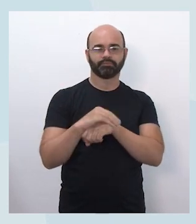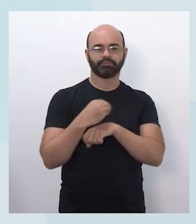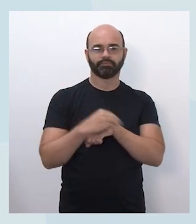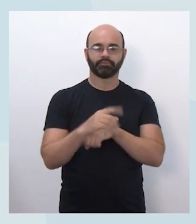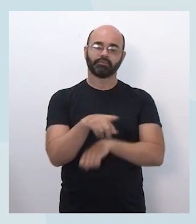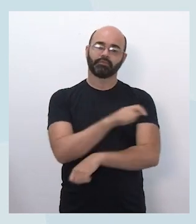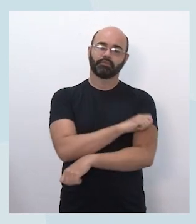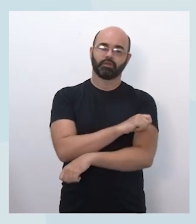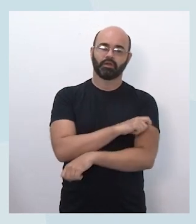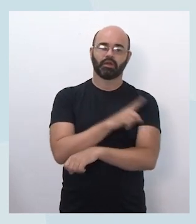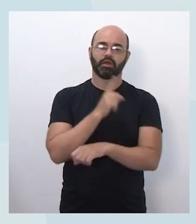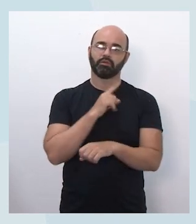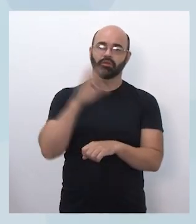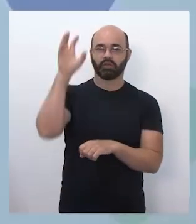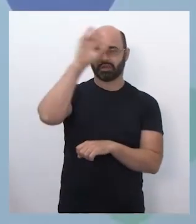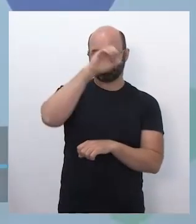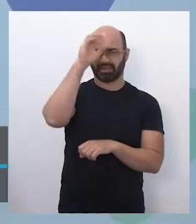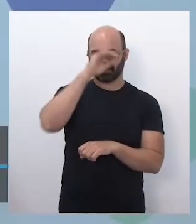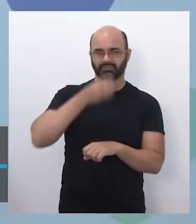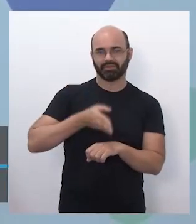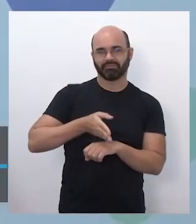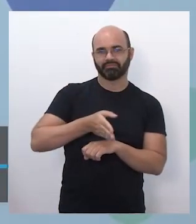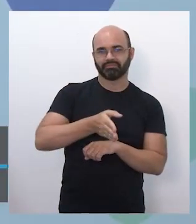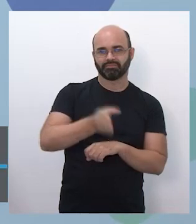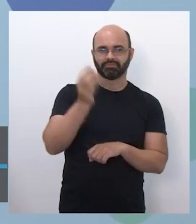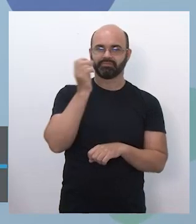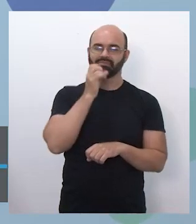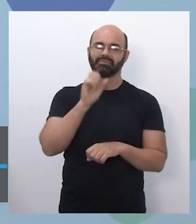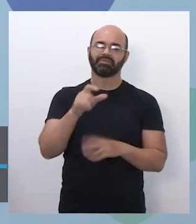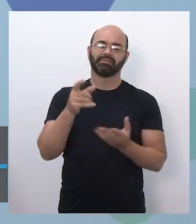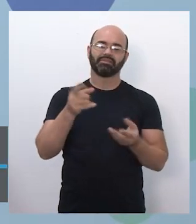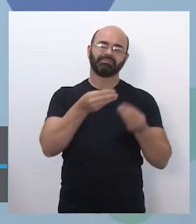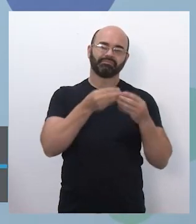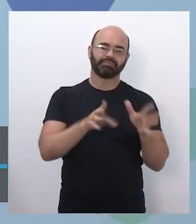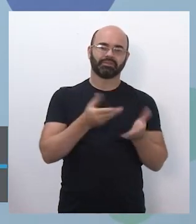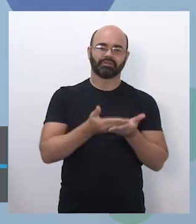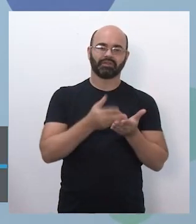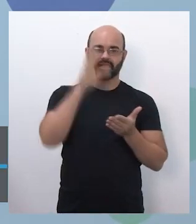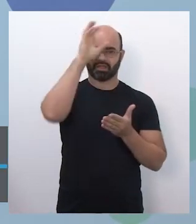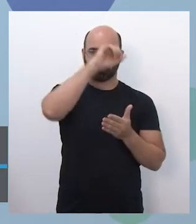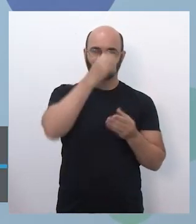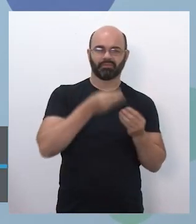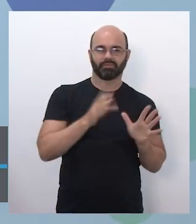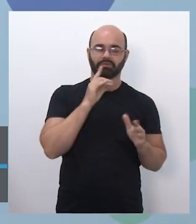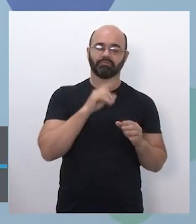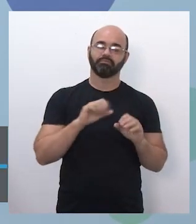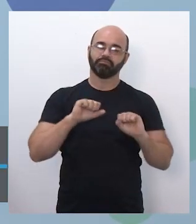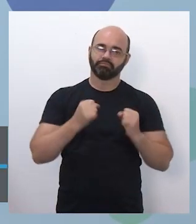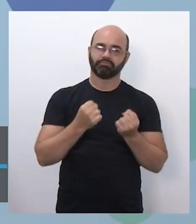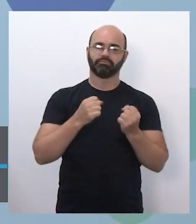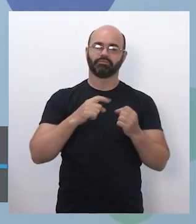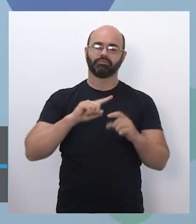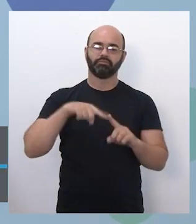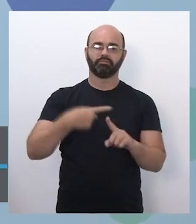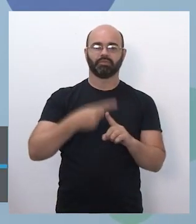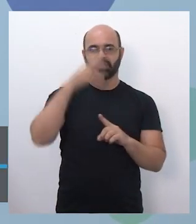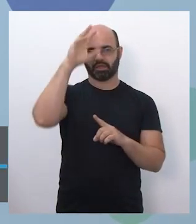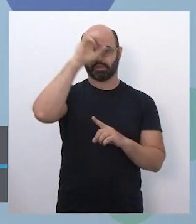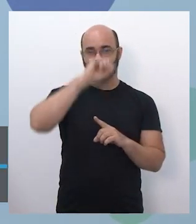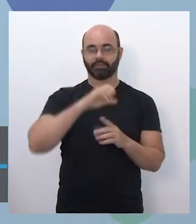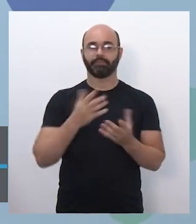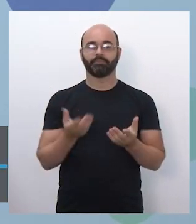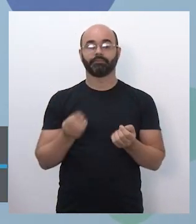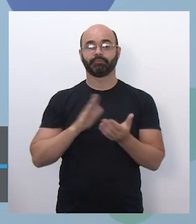os estudantes tenham a oportunidade de recuperar a aprendizagem, reforçar a aprendizagem nos diferentes conteúdos, nos diferentes